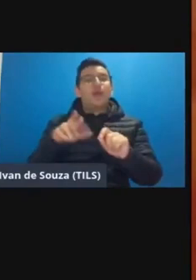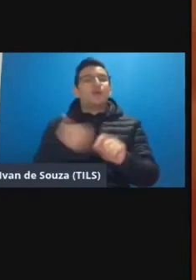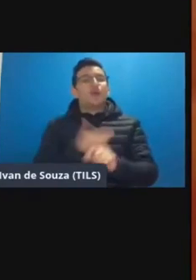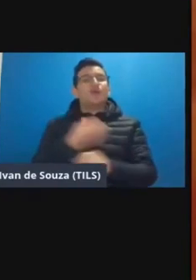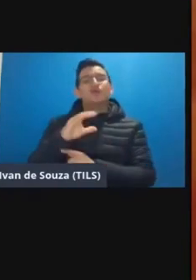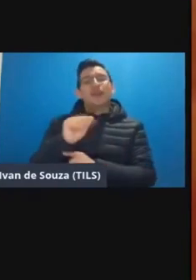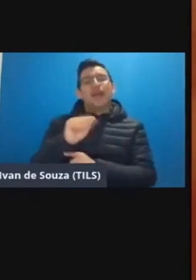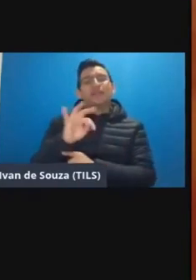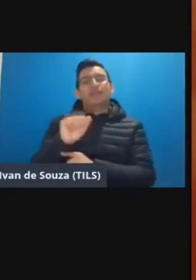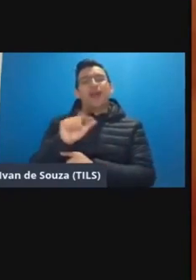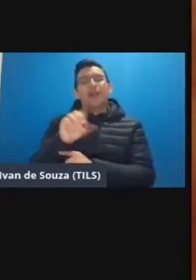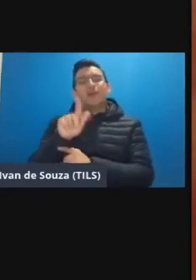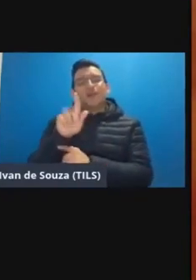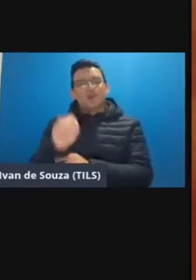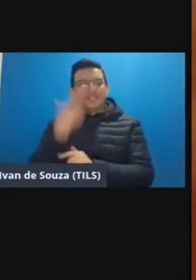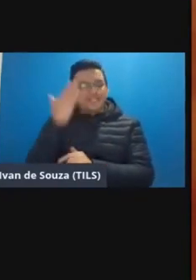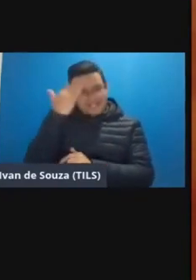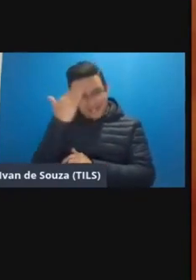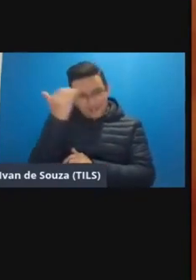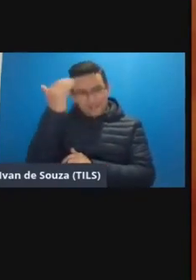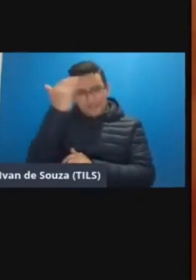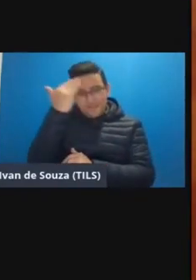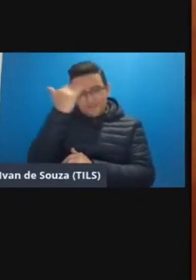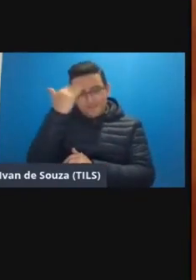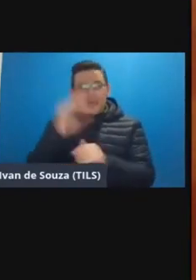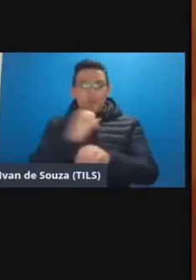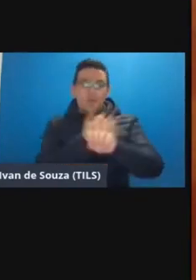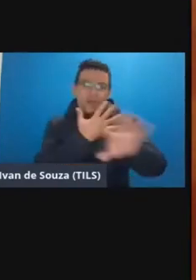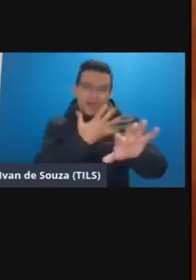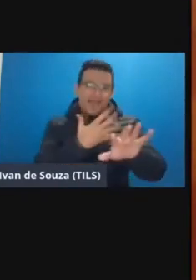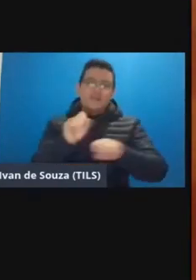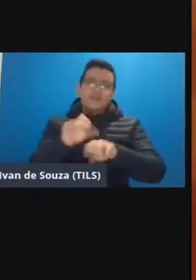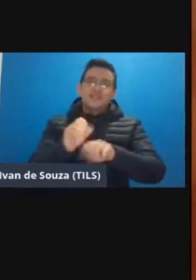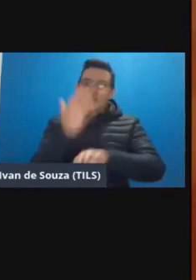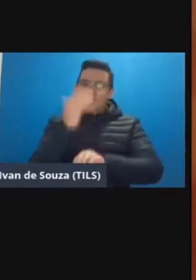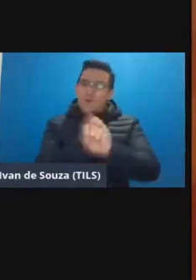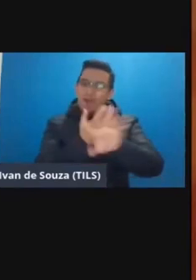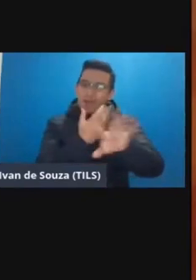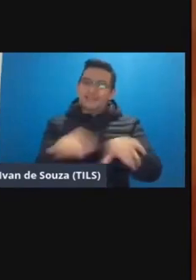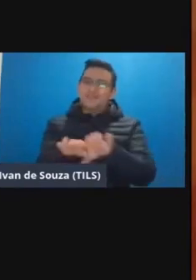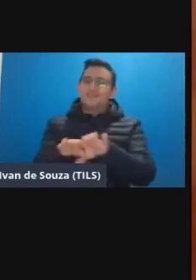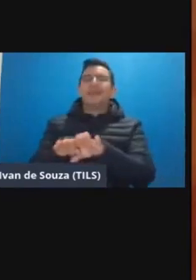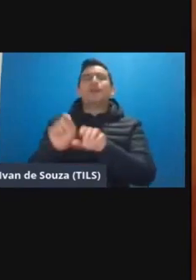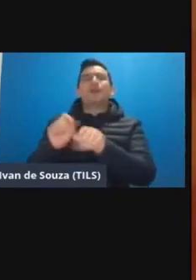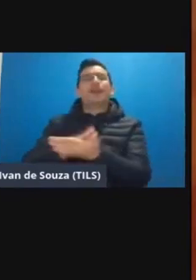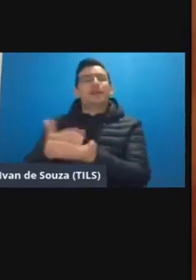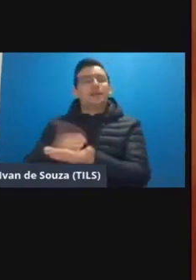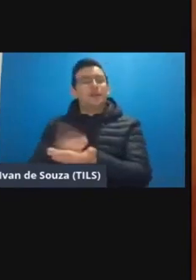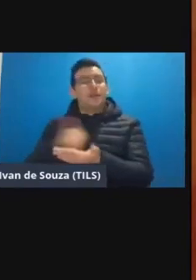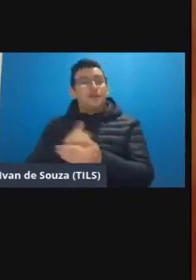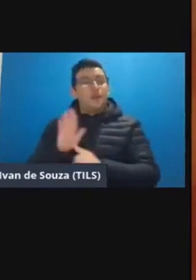catálogo saberes online e recursos digitais para o ensino online e híbrido vou até compartilhar aqui a minha tela com